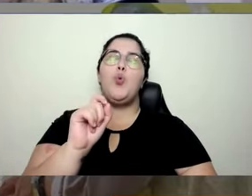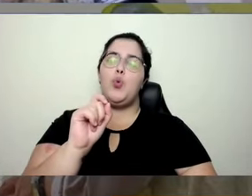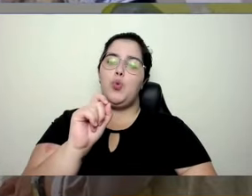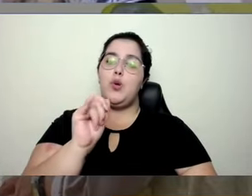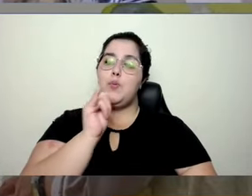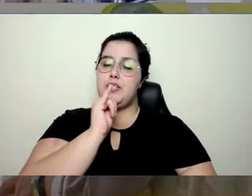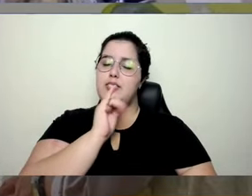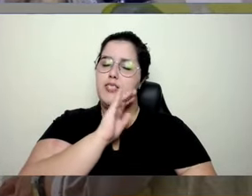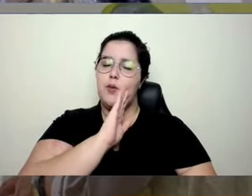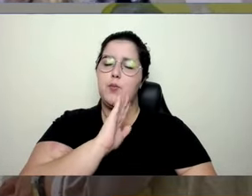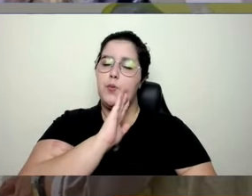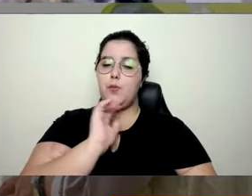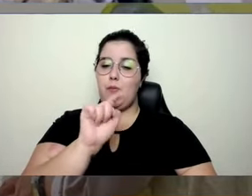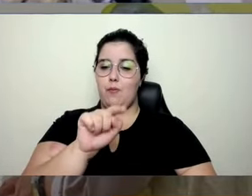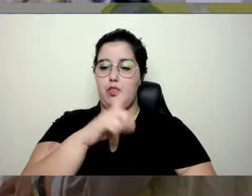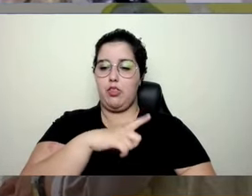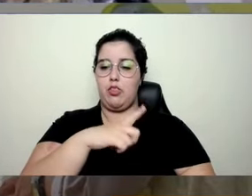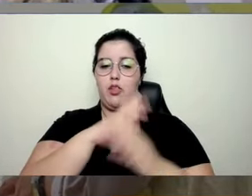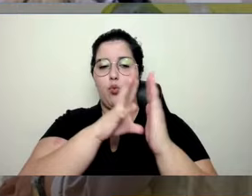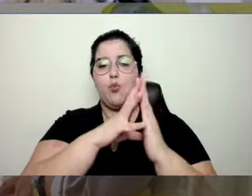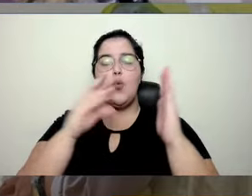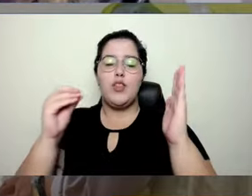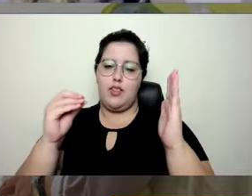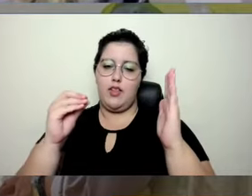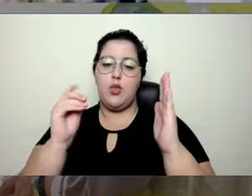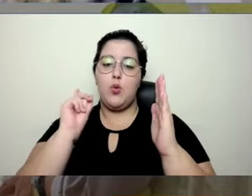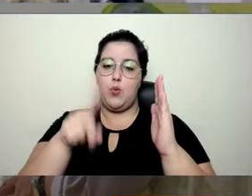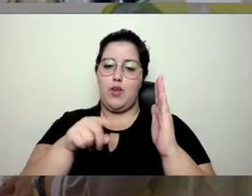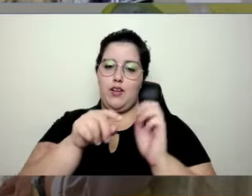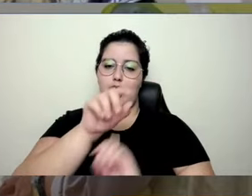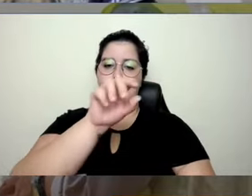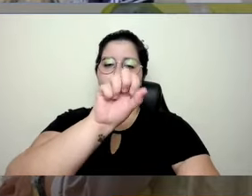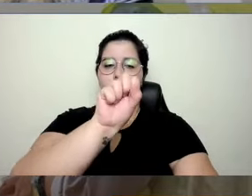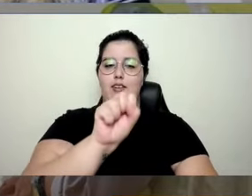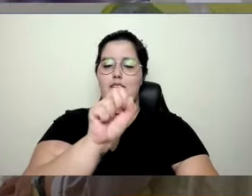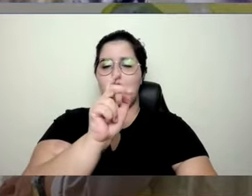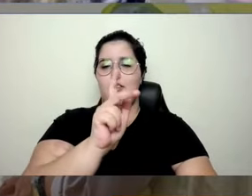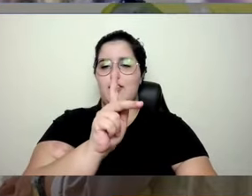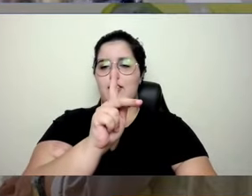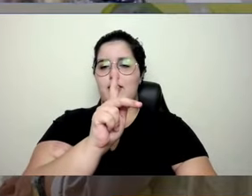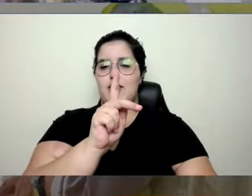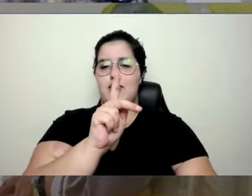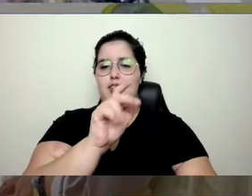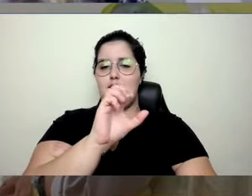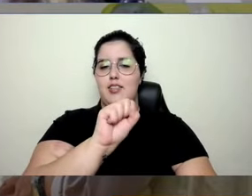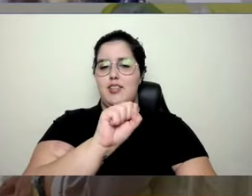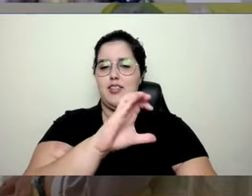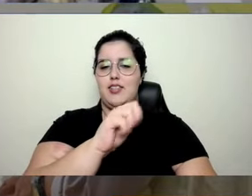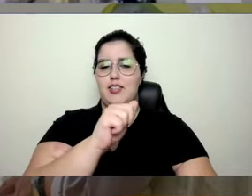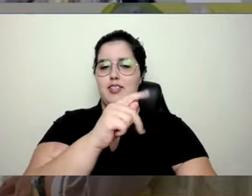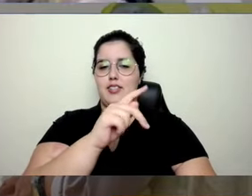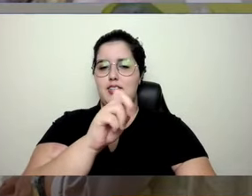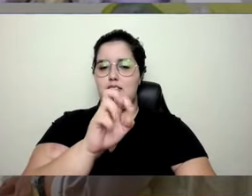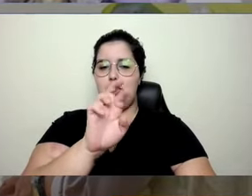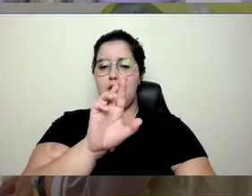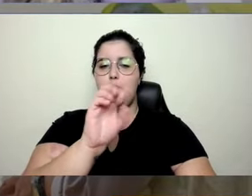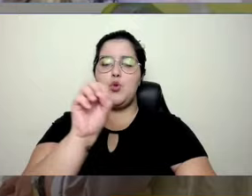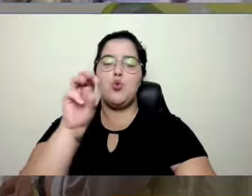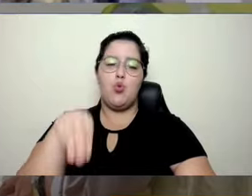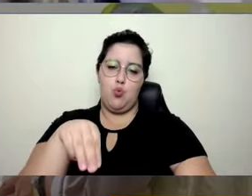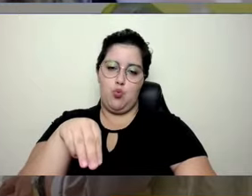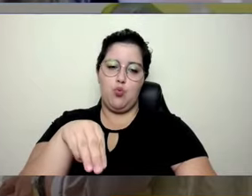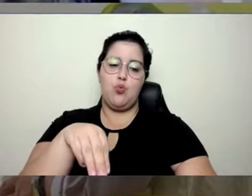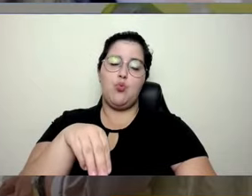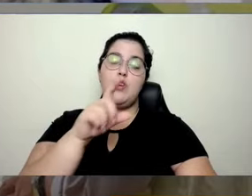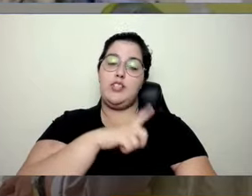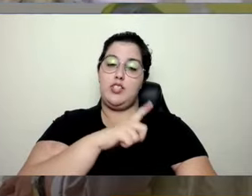que esse modelo se chama escape room, escapar do quarto, então, você chegava,